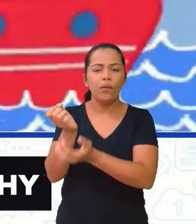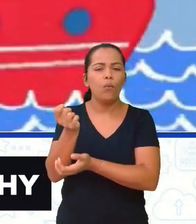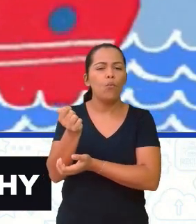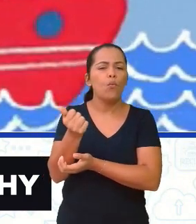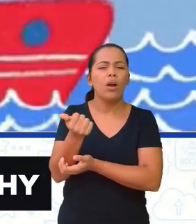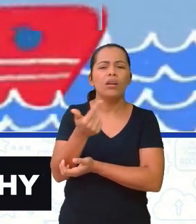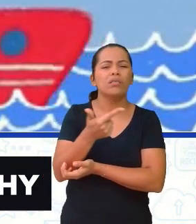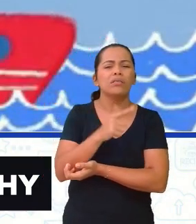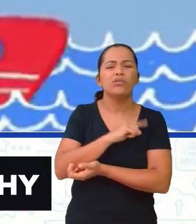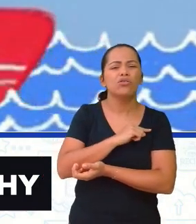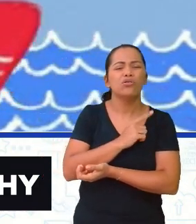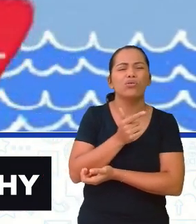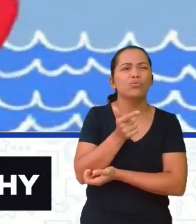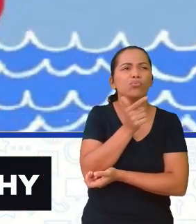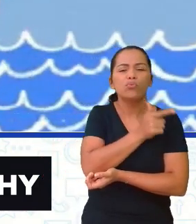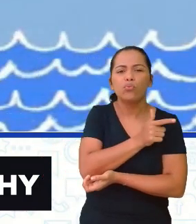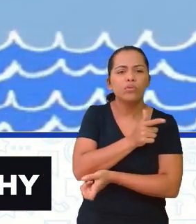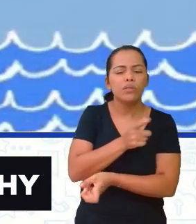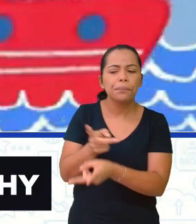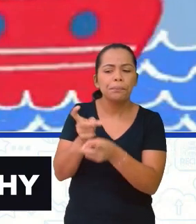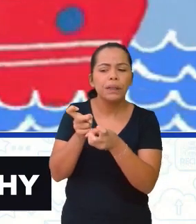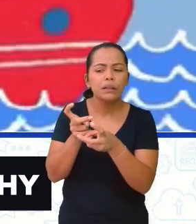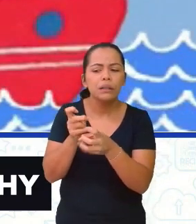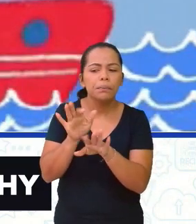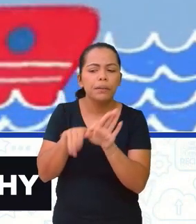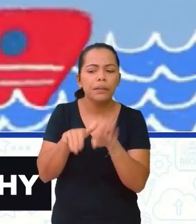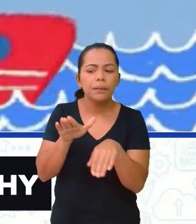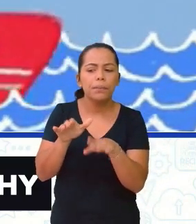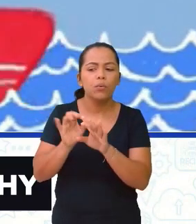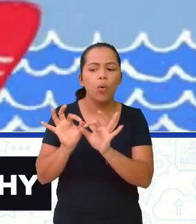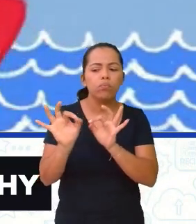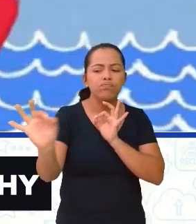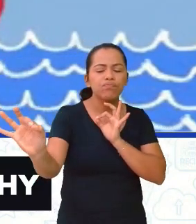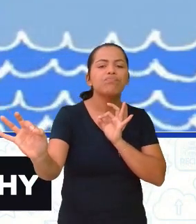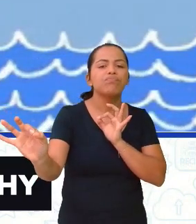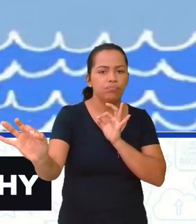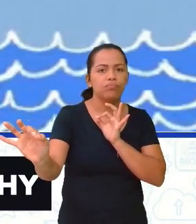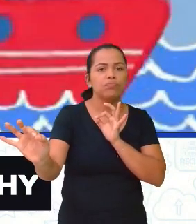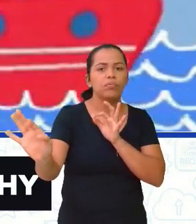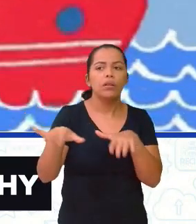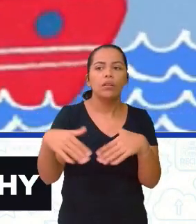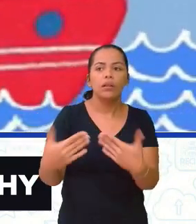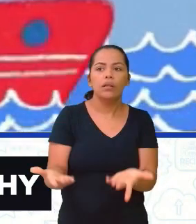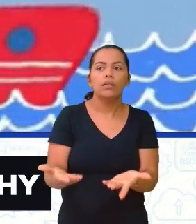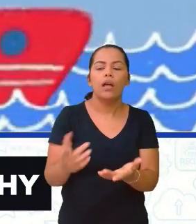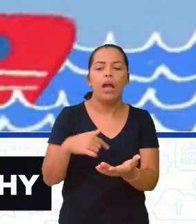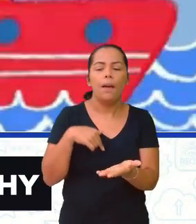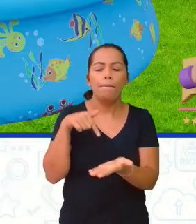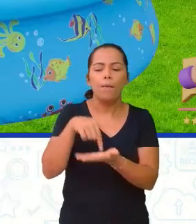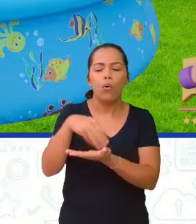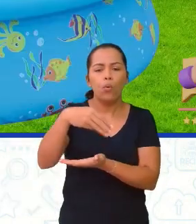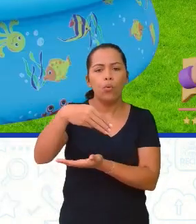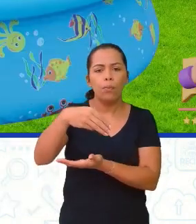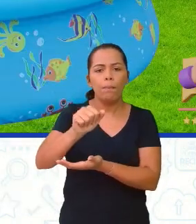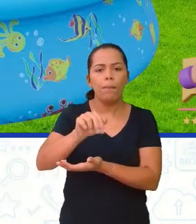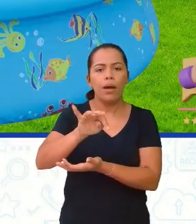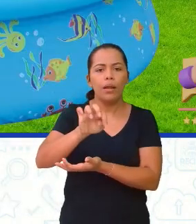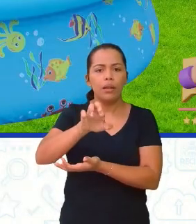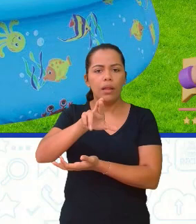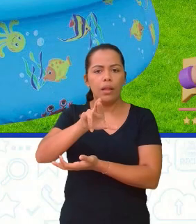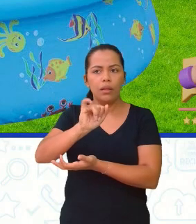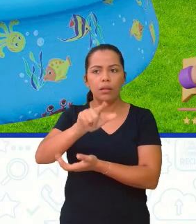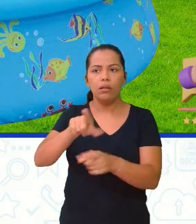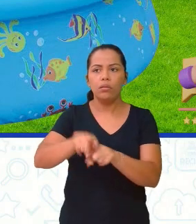vamos dizer assim, não identifica, dependendo aí da distância que estivermos. Então, aí o ponto material. Trouxe para vocês também